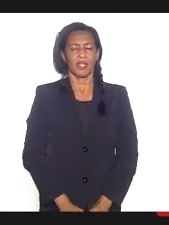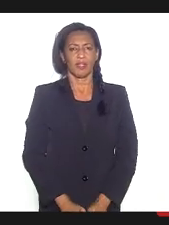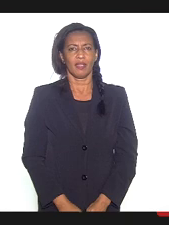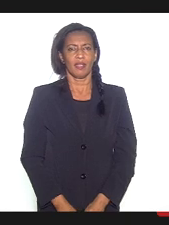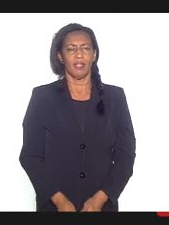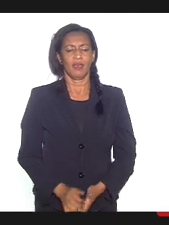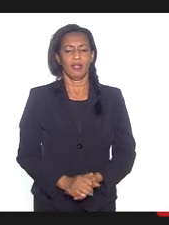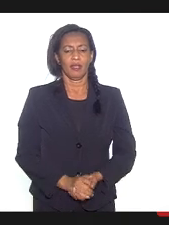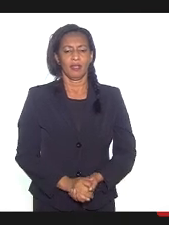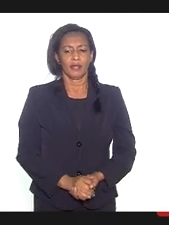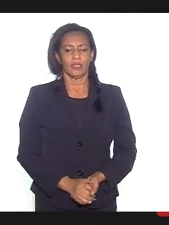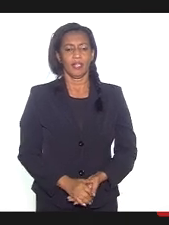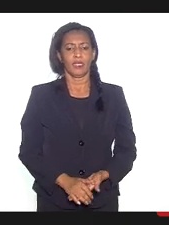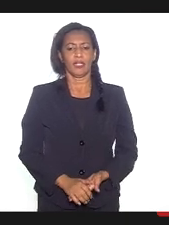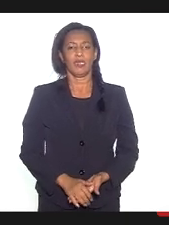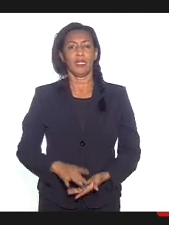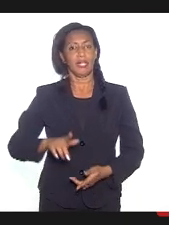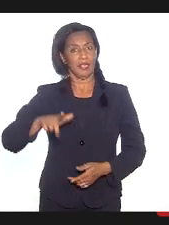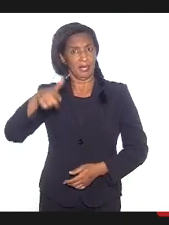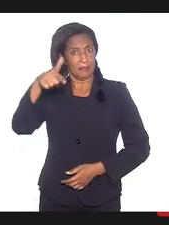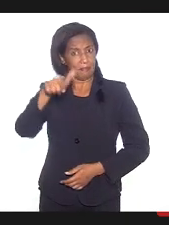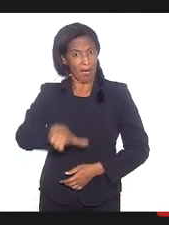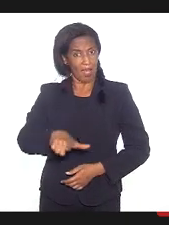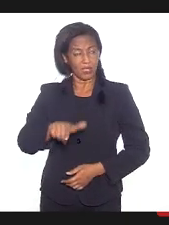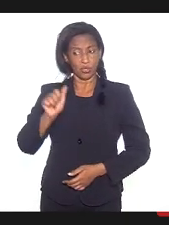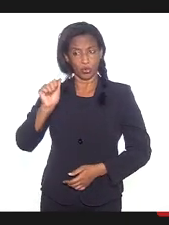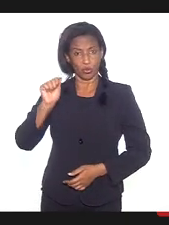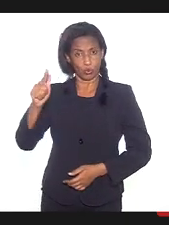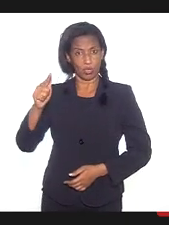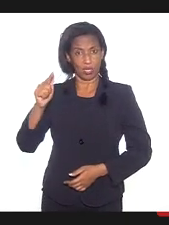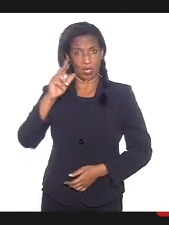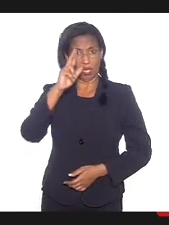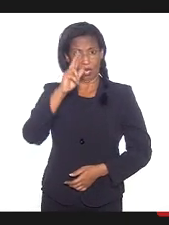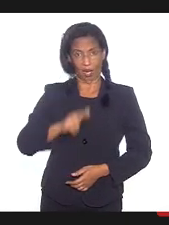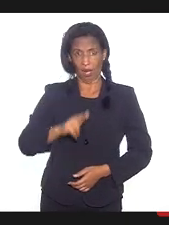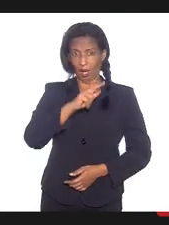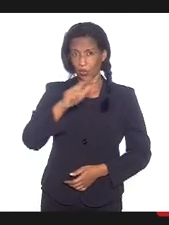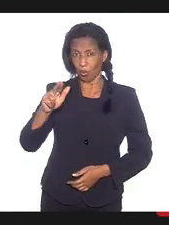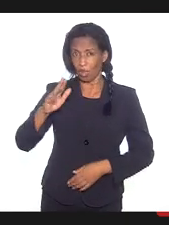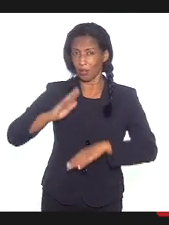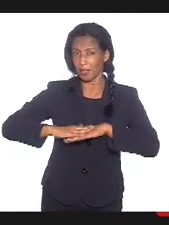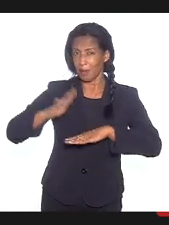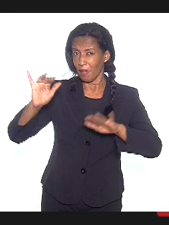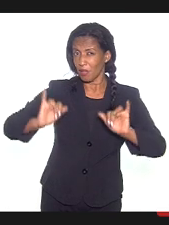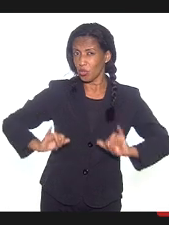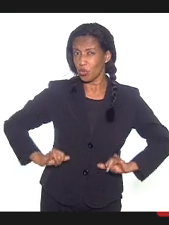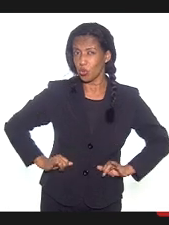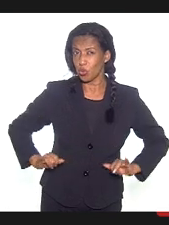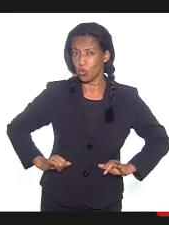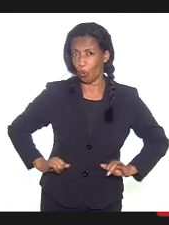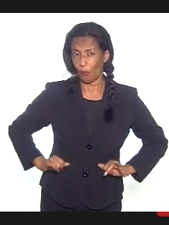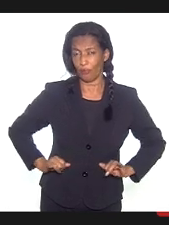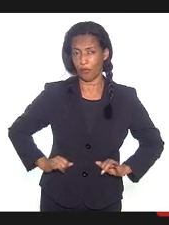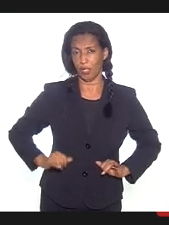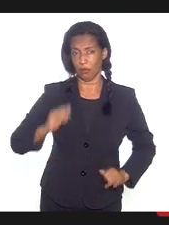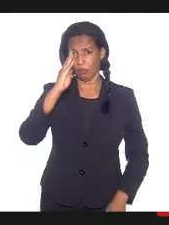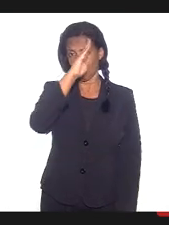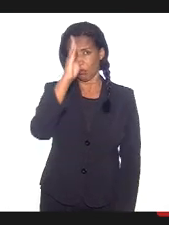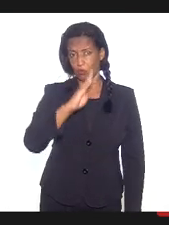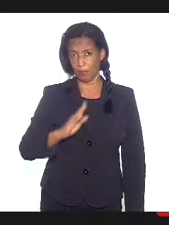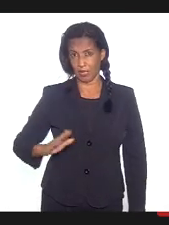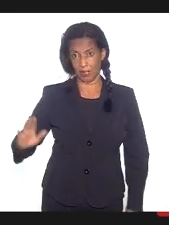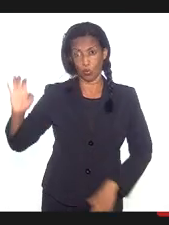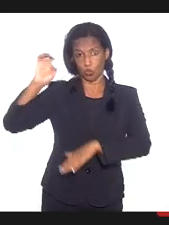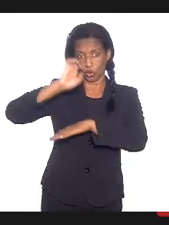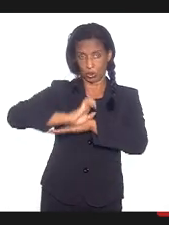ataque. E mais do que nós, católicos, quem mais enfrenta isso, a que verdade seja dita, no Brasil, no